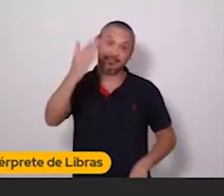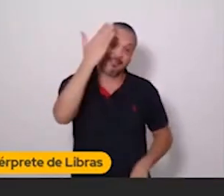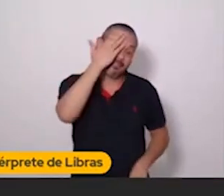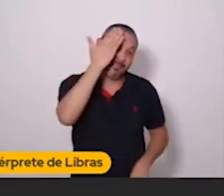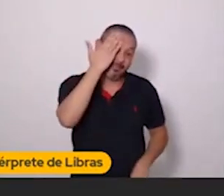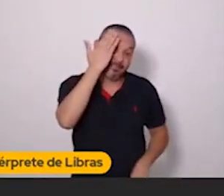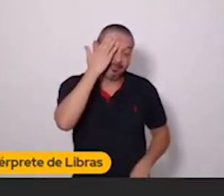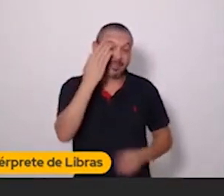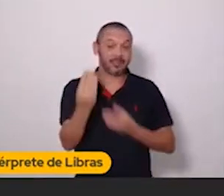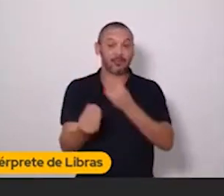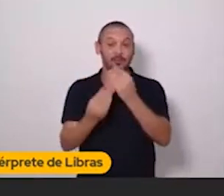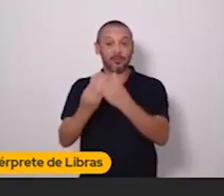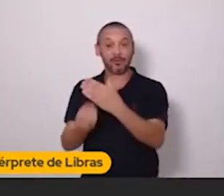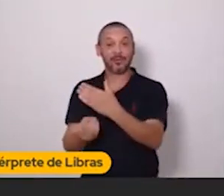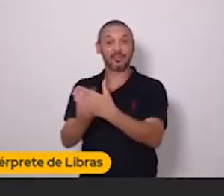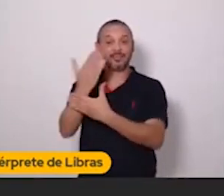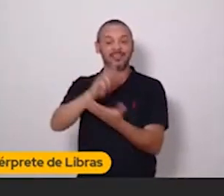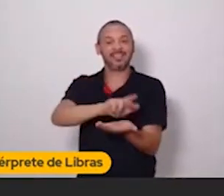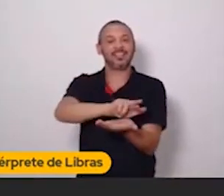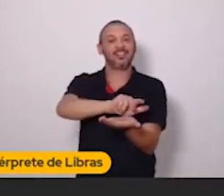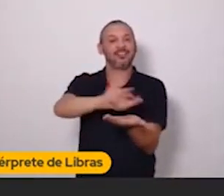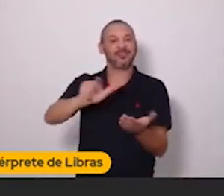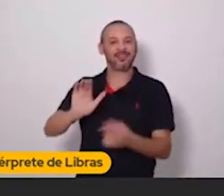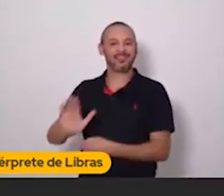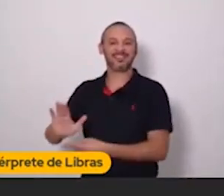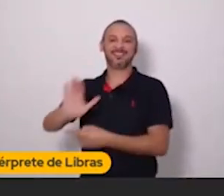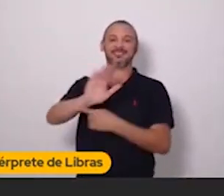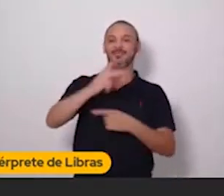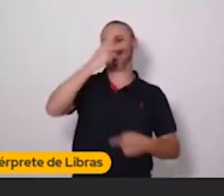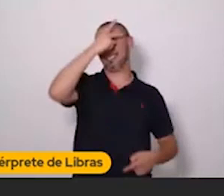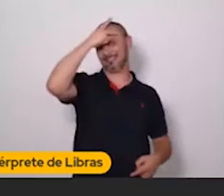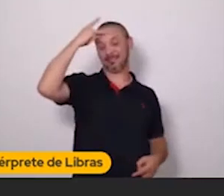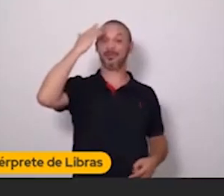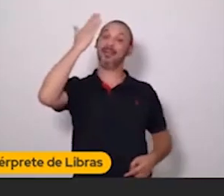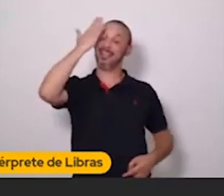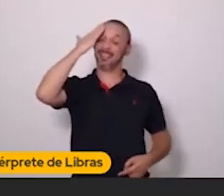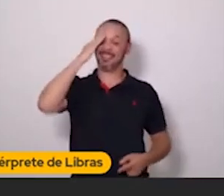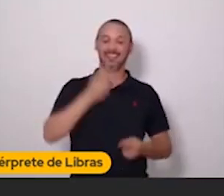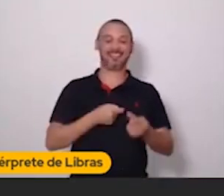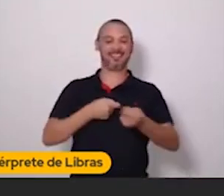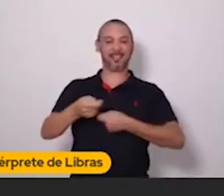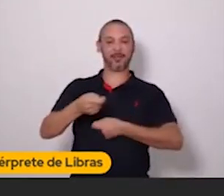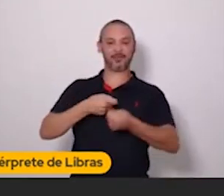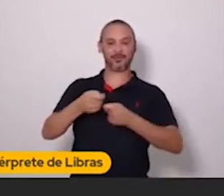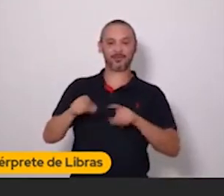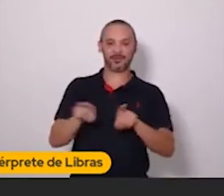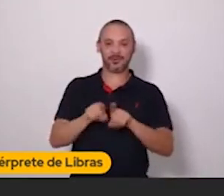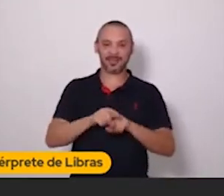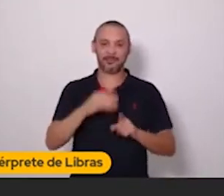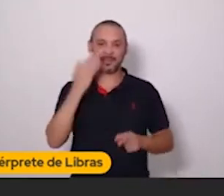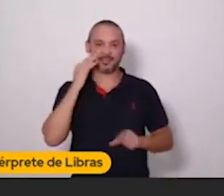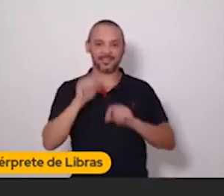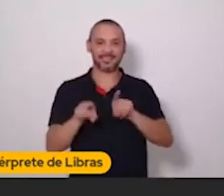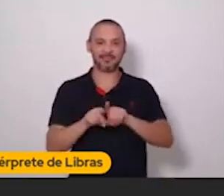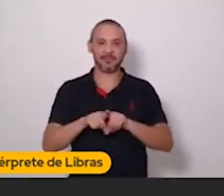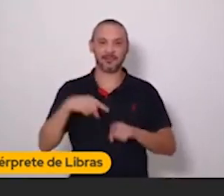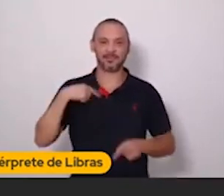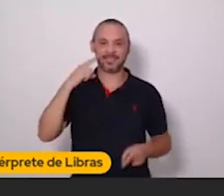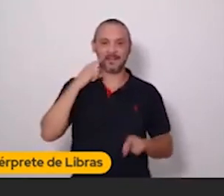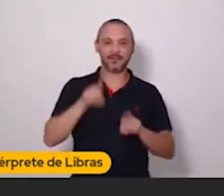cria posts super diferentões para ajudar as pessoas que têm seus próprios negócios. Então, hoje em dia, a gente vende e-books,